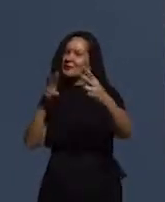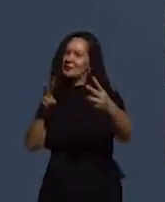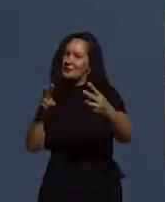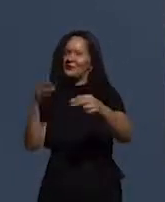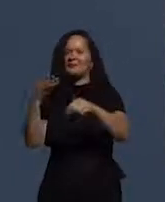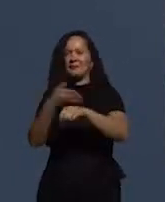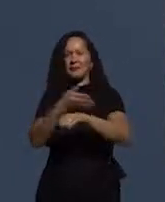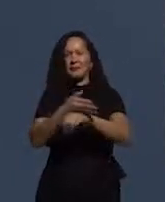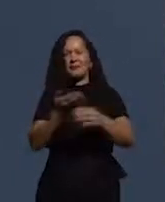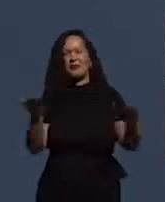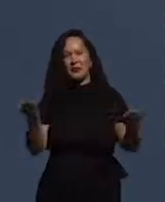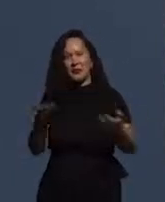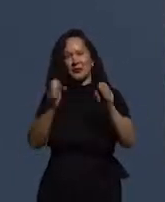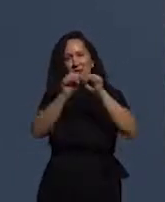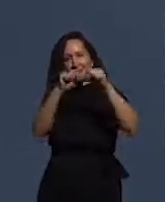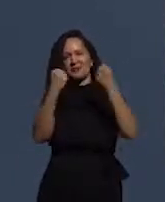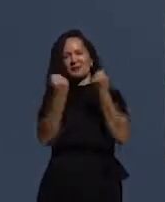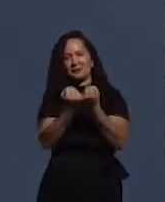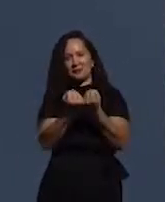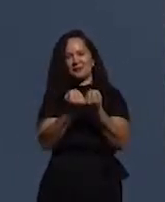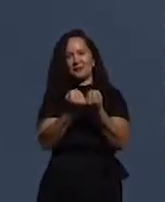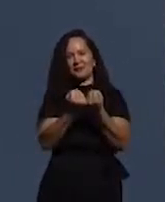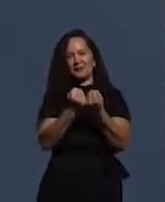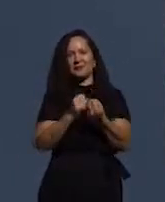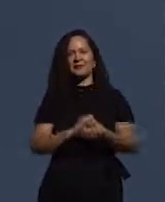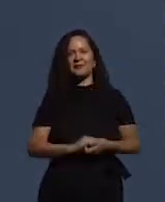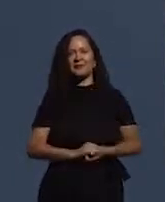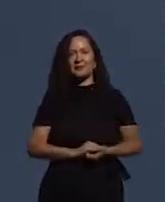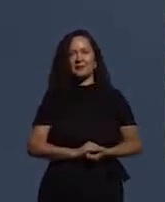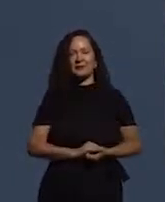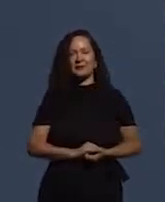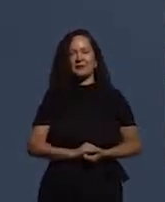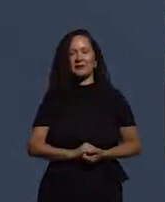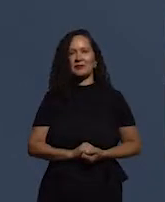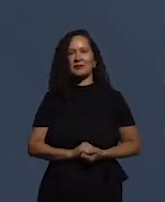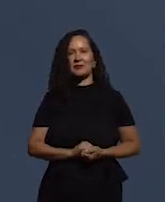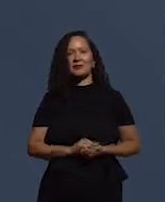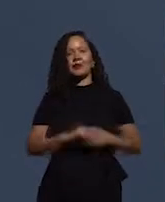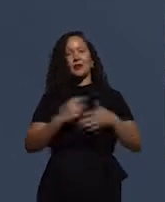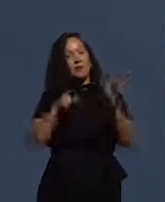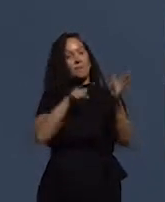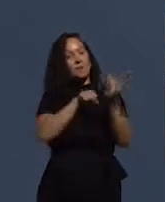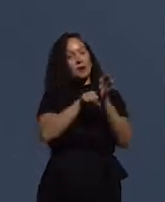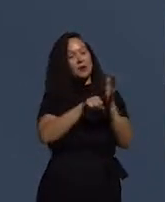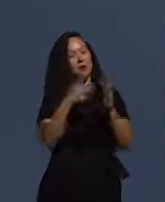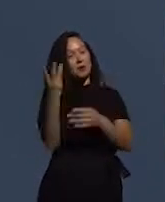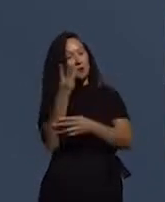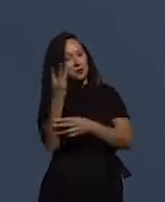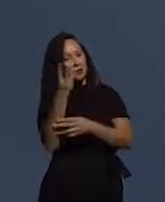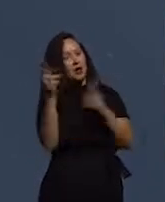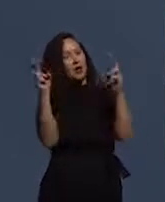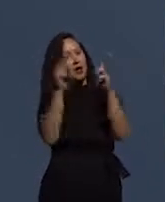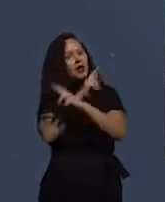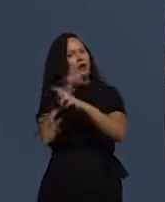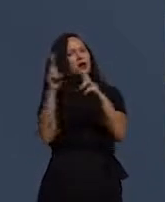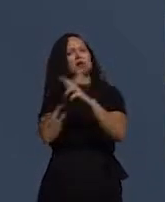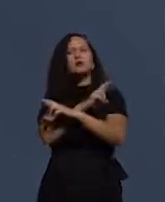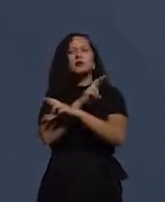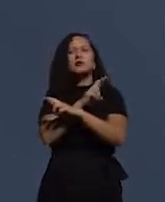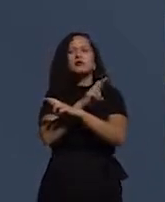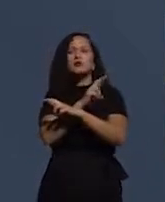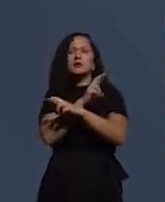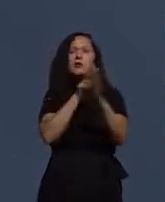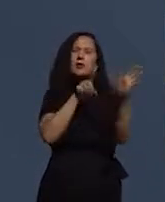esse seminário, né, e essas perguntas se relacionam com a